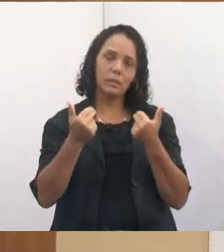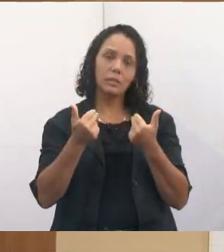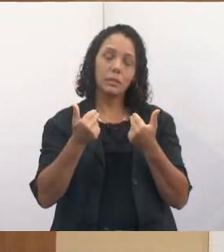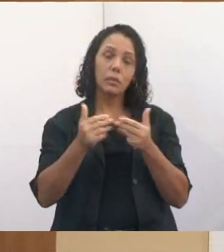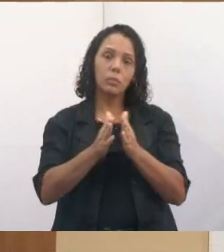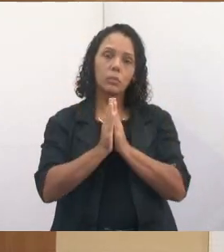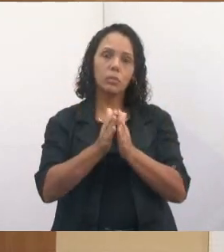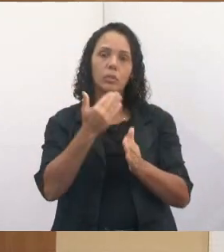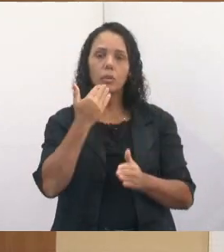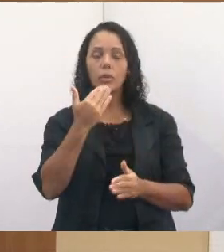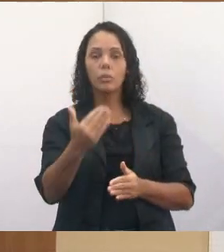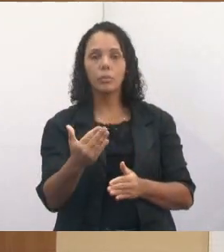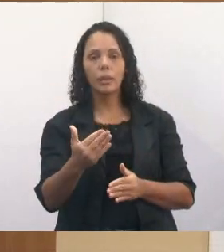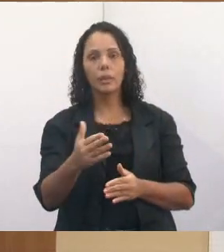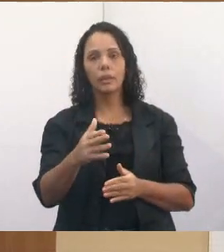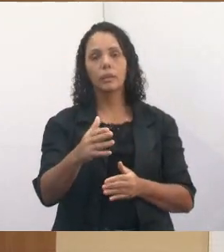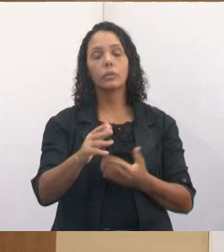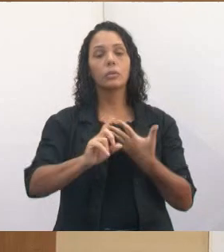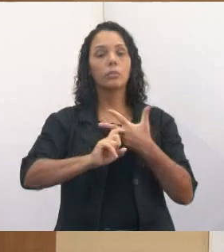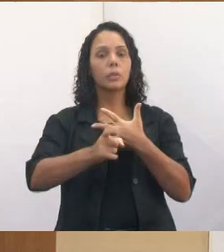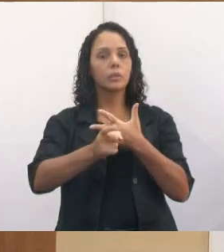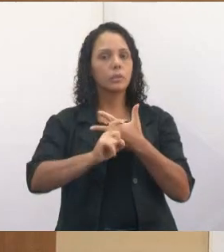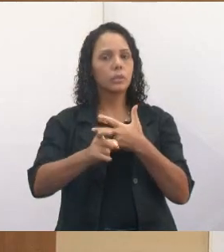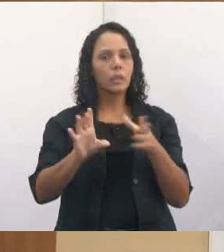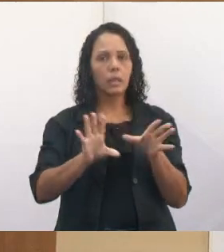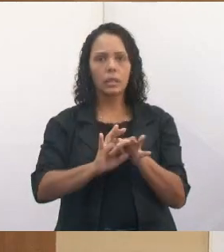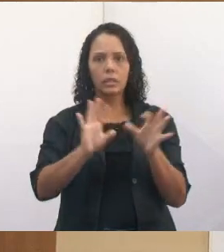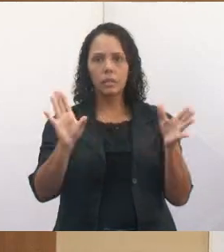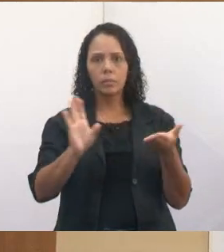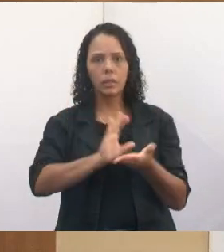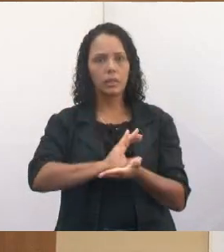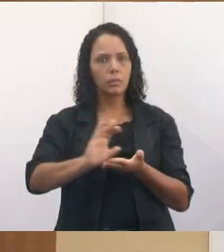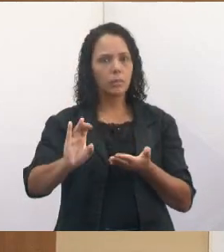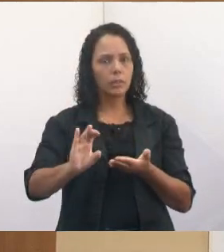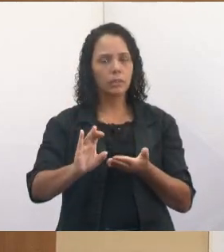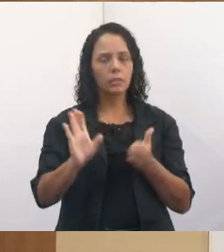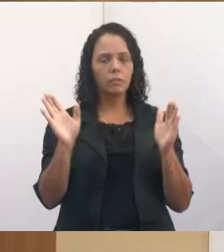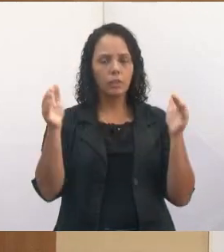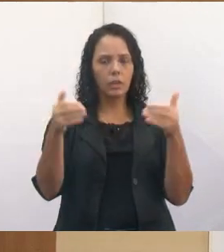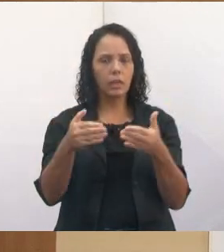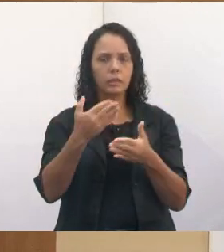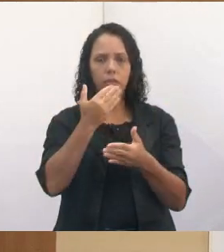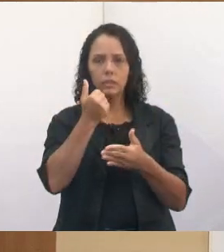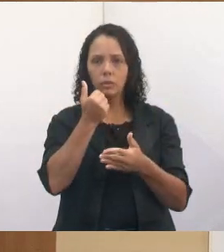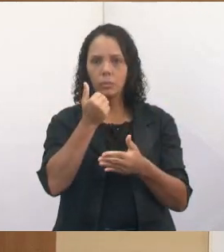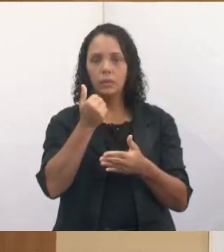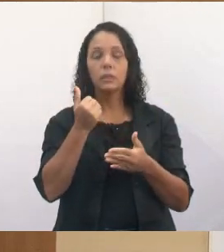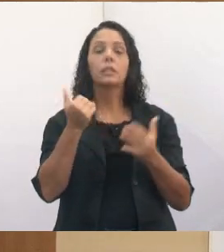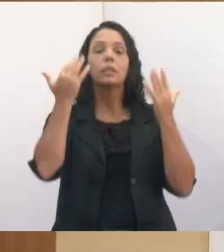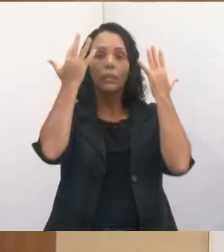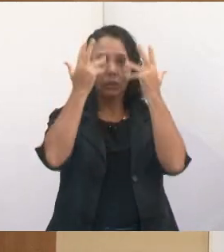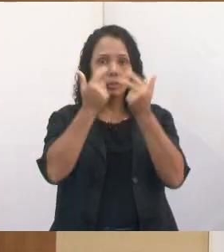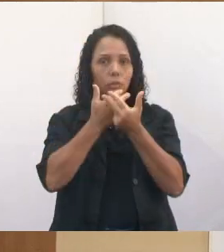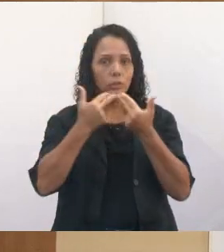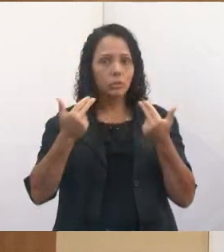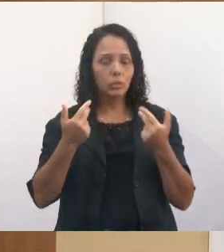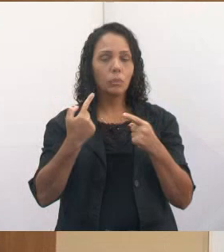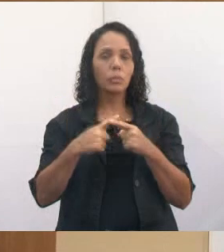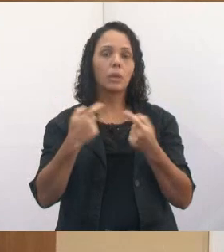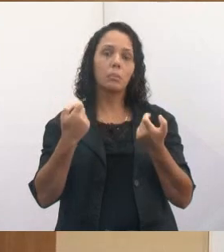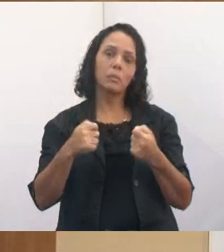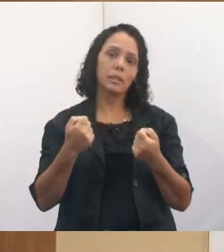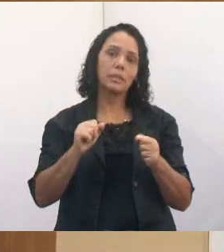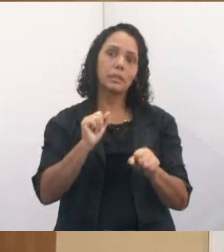gentilmente para o Executivo que libere essa emenda das rações, tá? Porque eles estão contando com essa ração desde